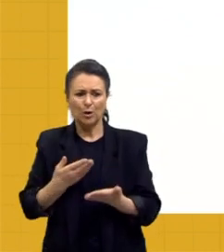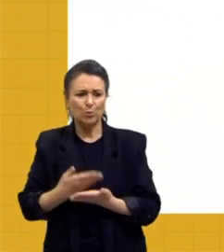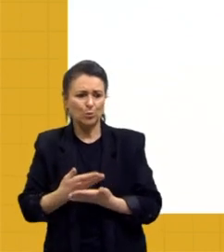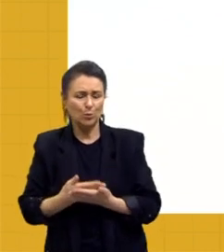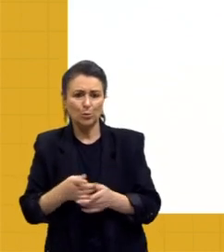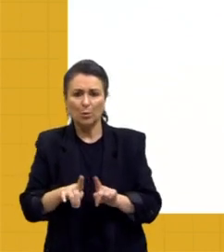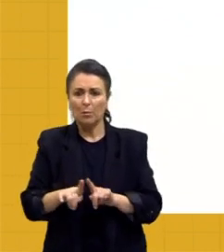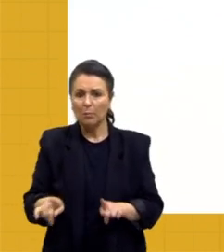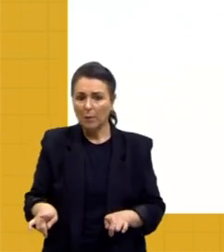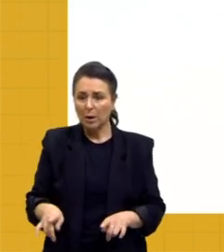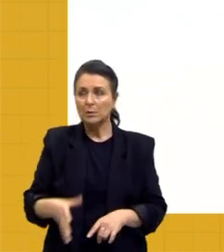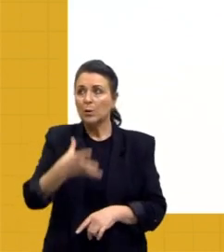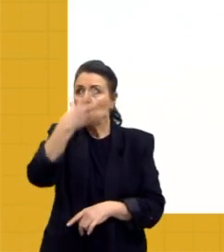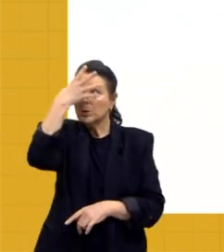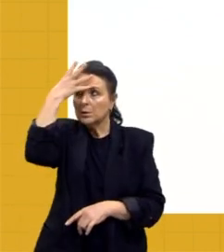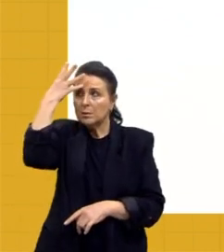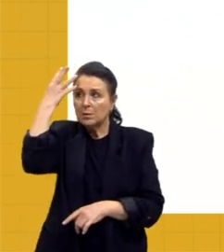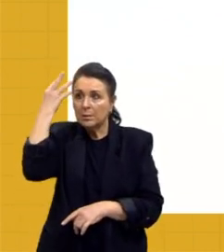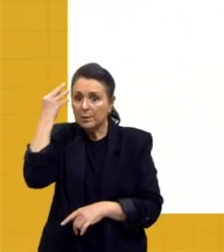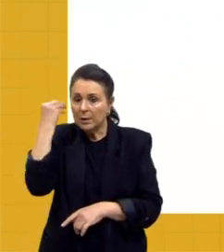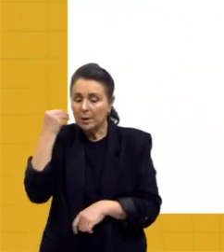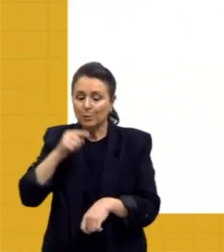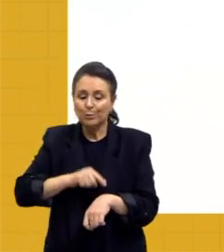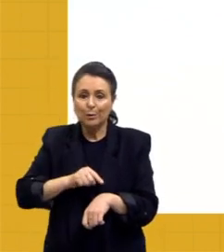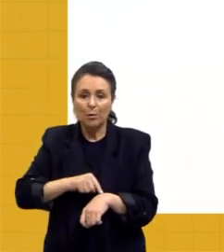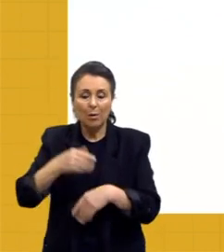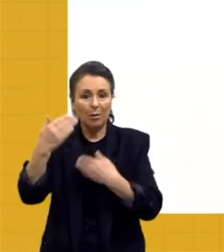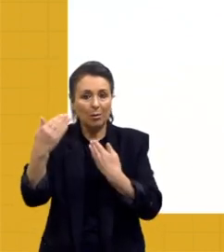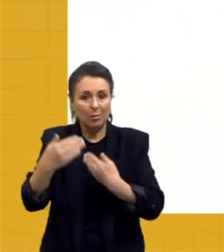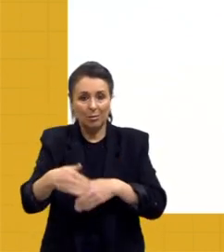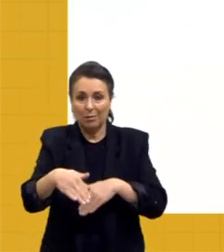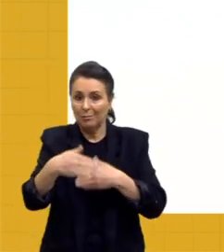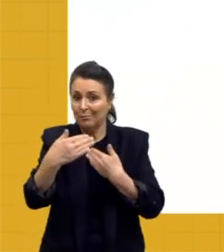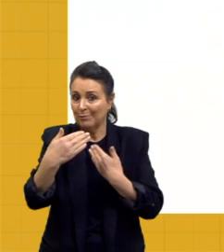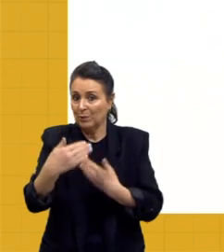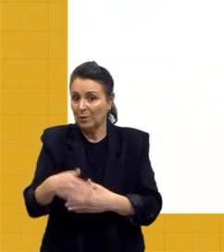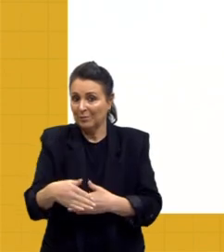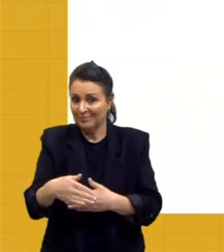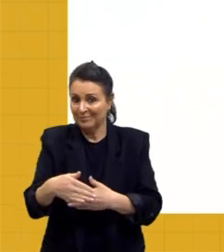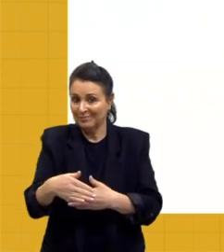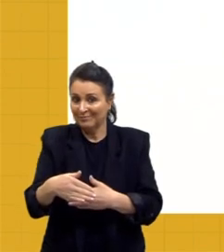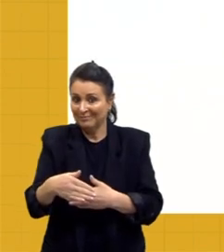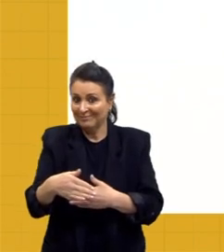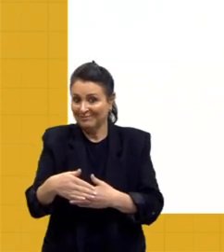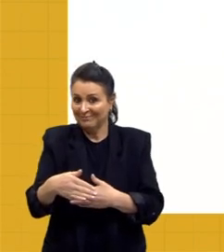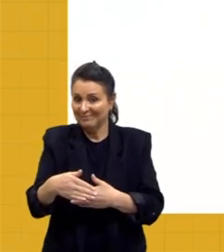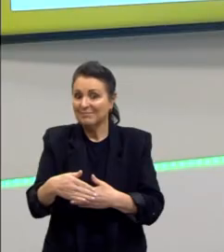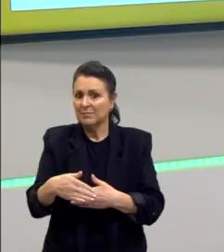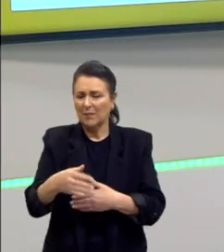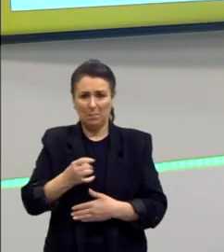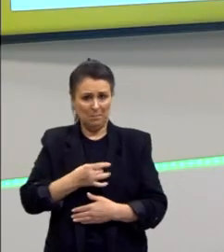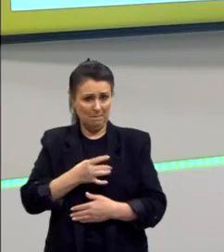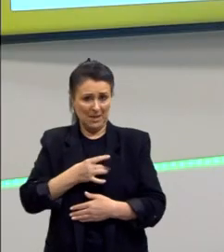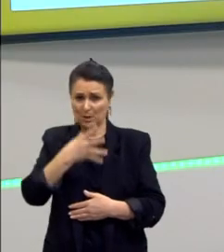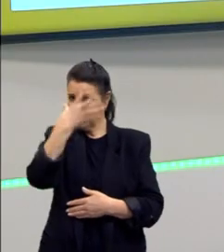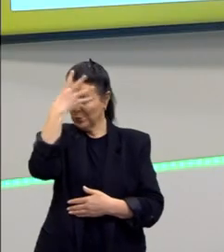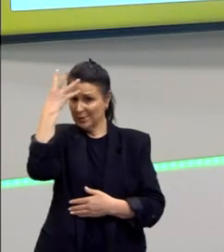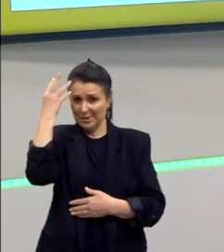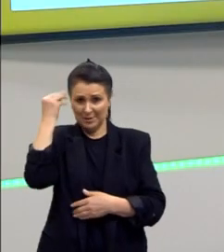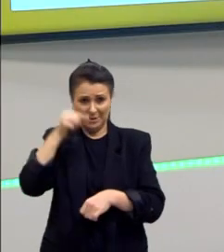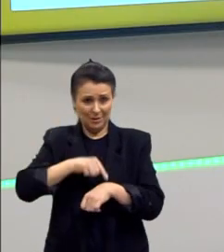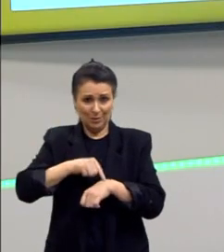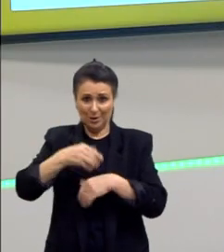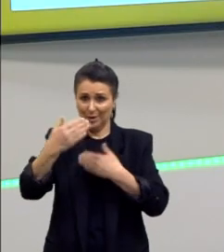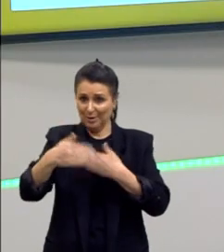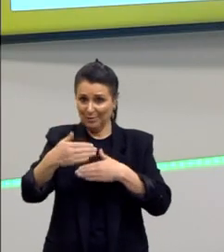mas é cada esquecimento que bate na hora da prova. Nós que ficarmos assim, com esse medo do esquecimento, a